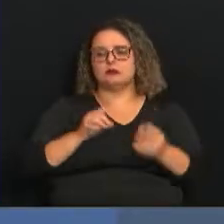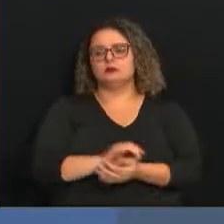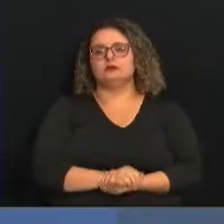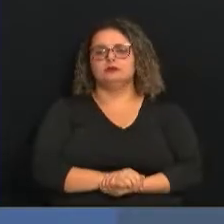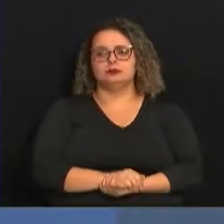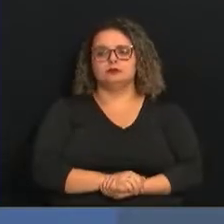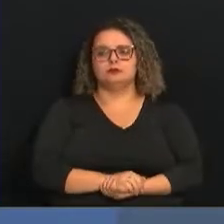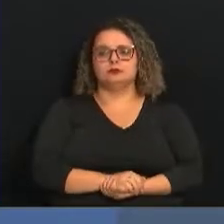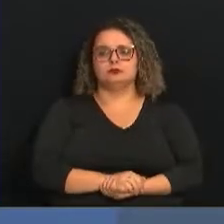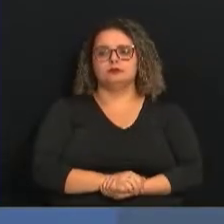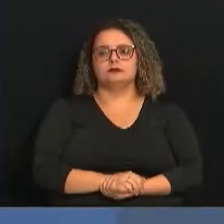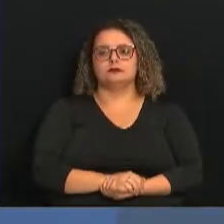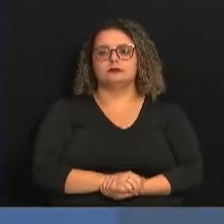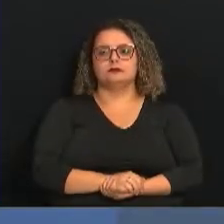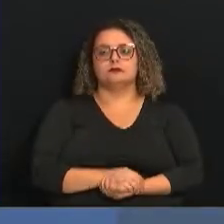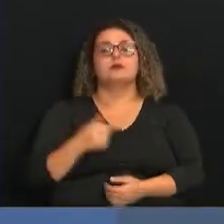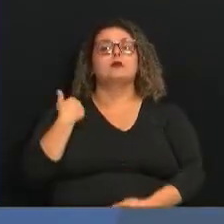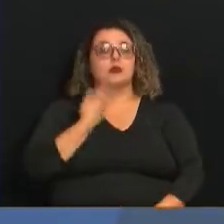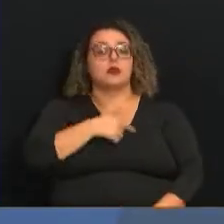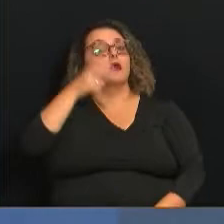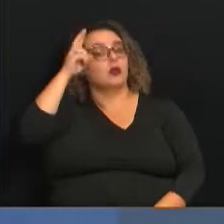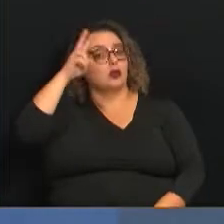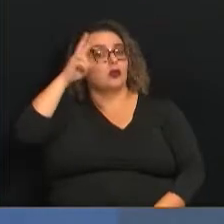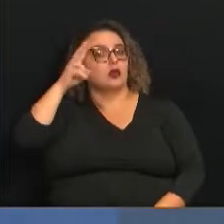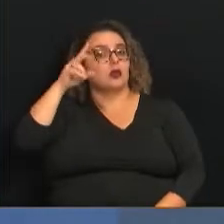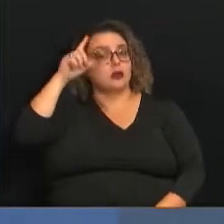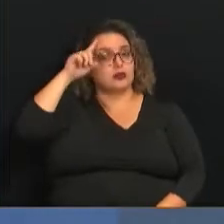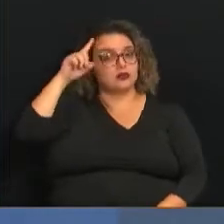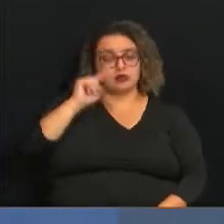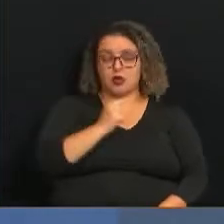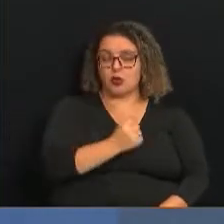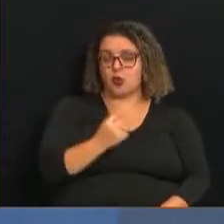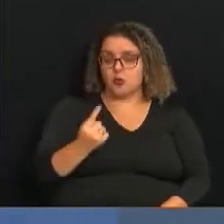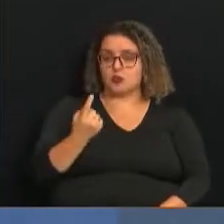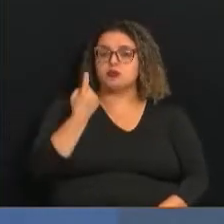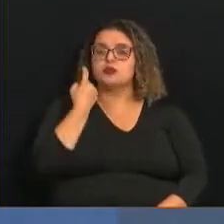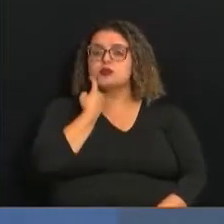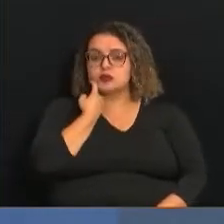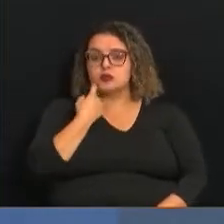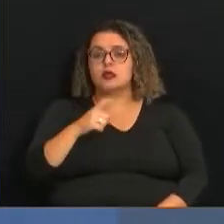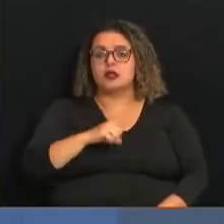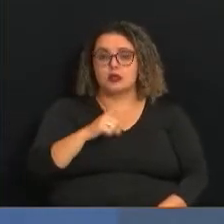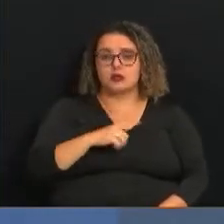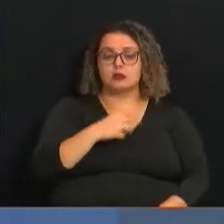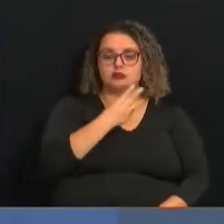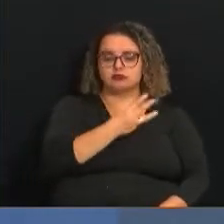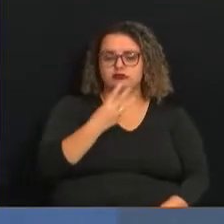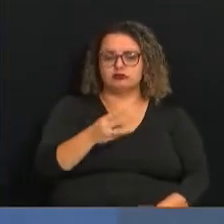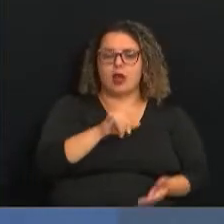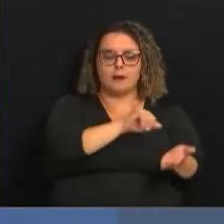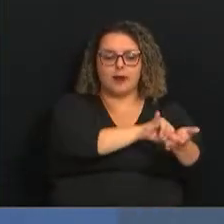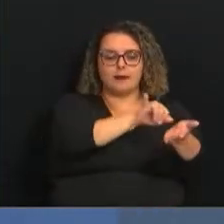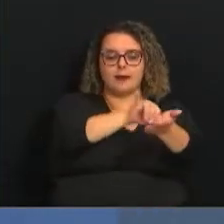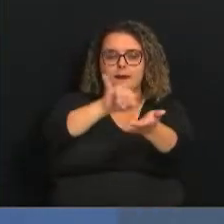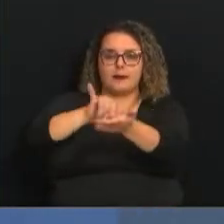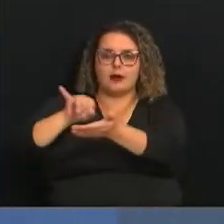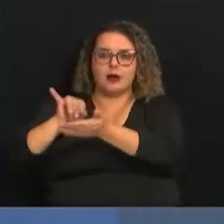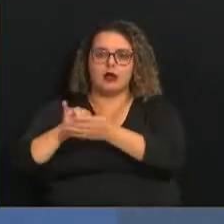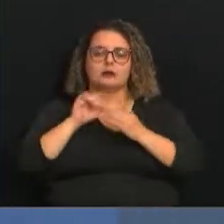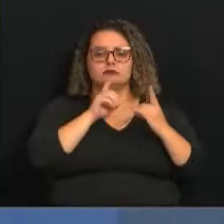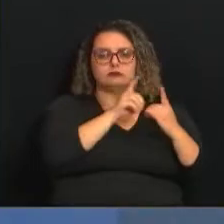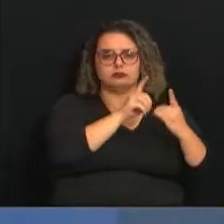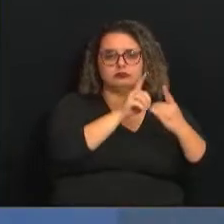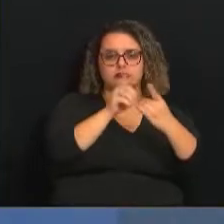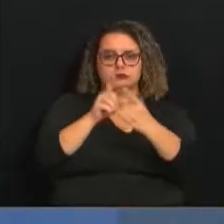E a gente lembra que até sexta-feira, dia 11, temos 33 centros de saúde atendendo a população